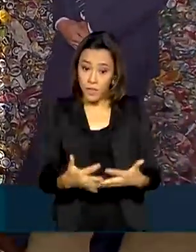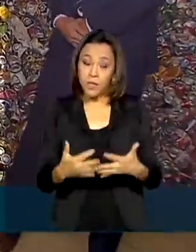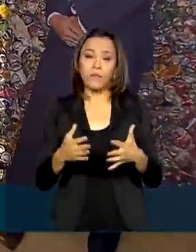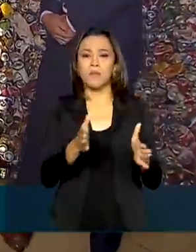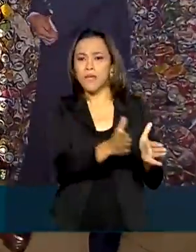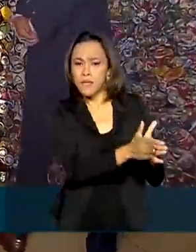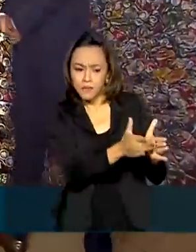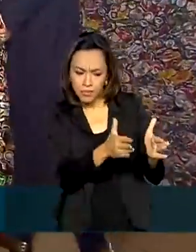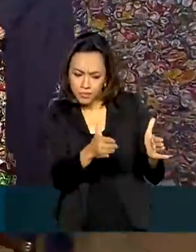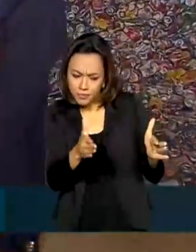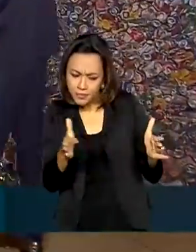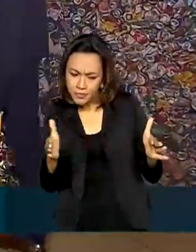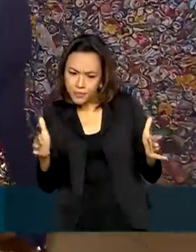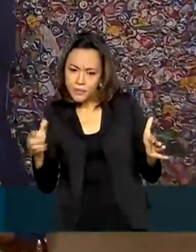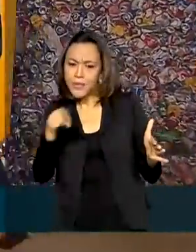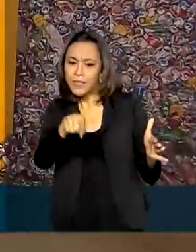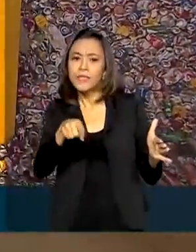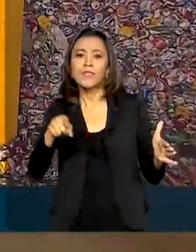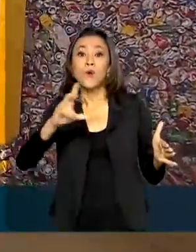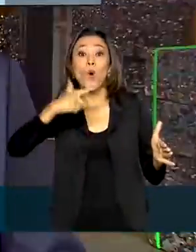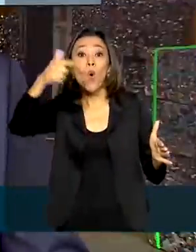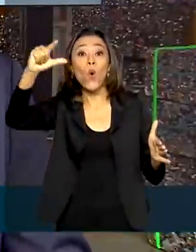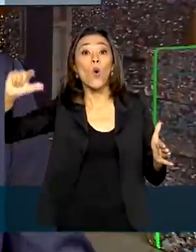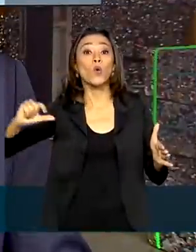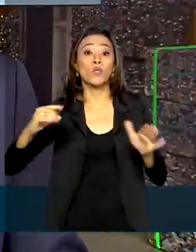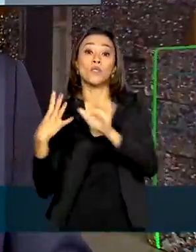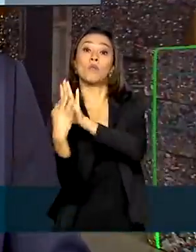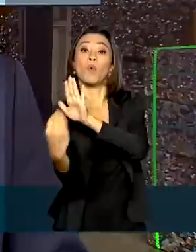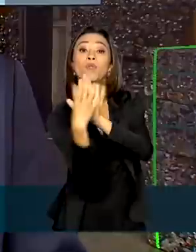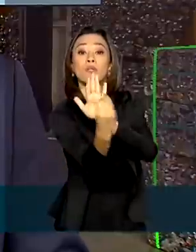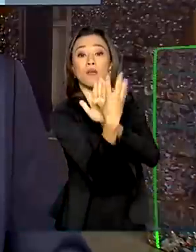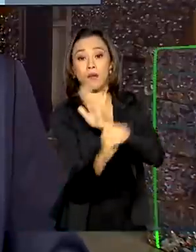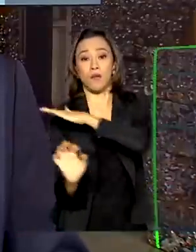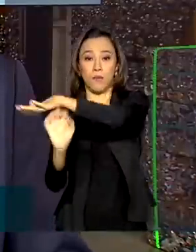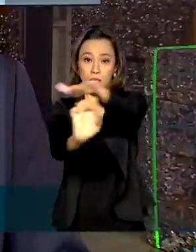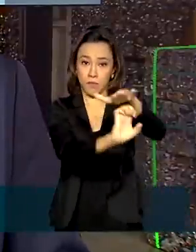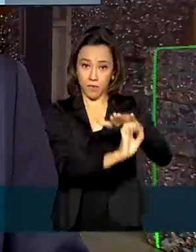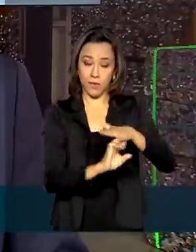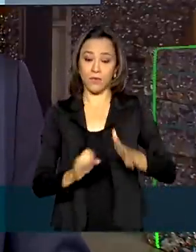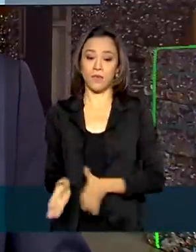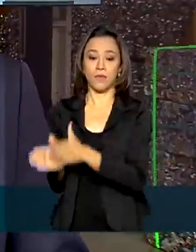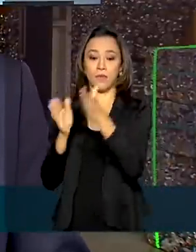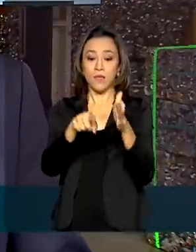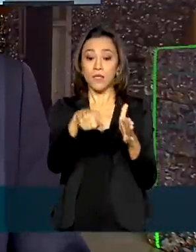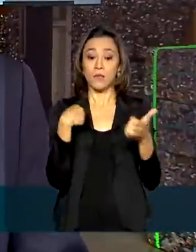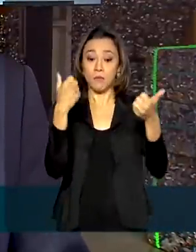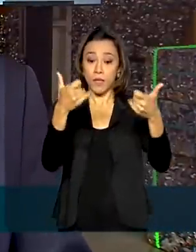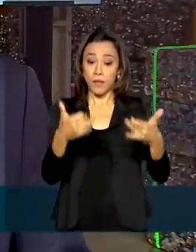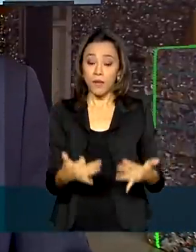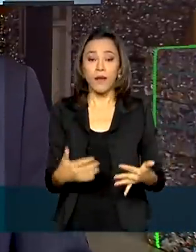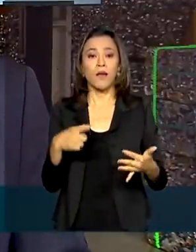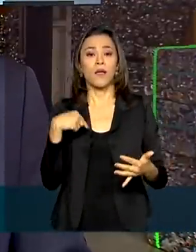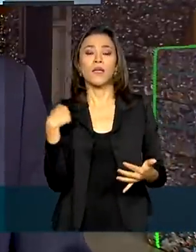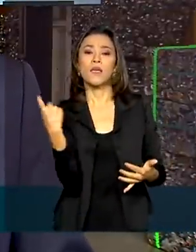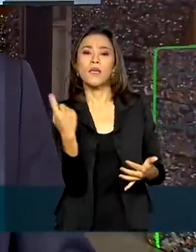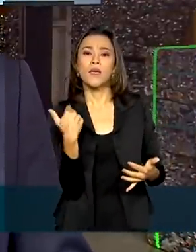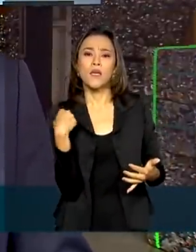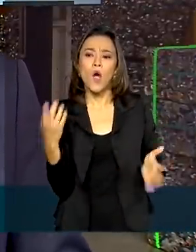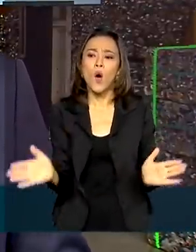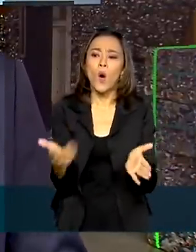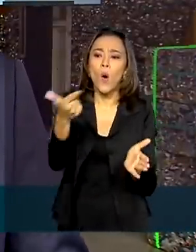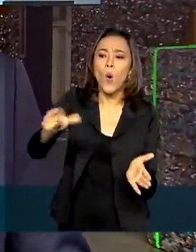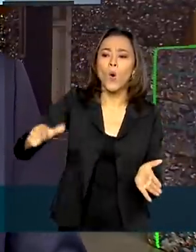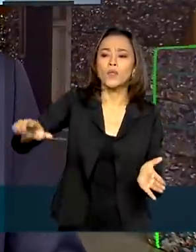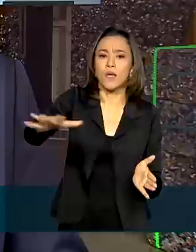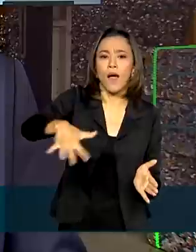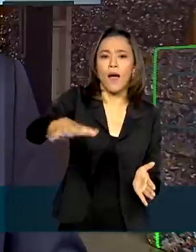deve servir de inspiração para outros setores. O nós queremos também é o Dagstar, que é esse compromisso, é incentivar para que outros setores, tais